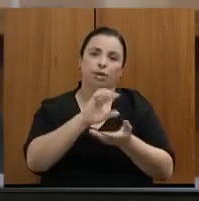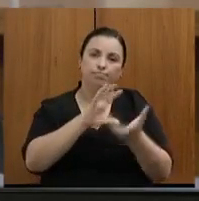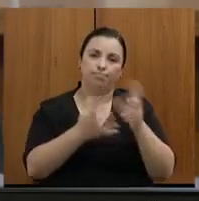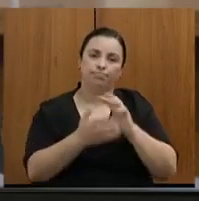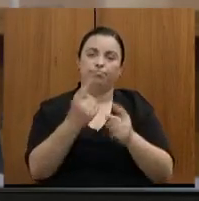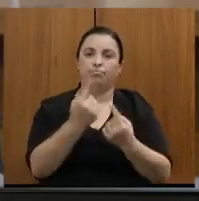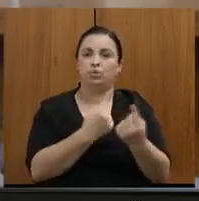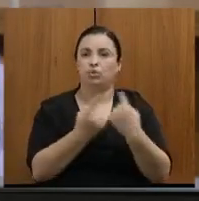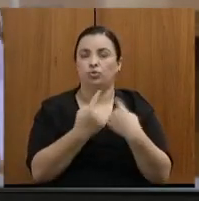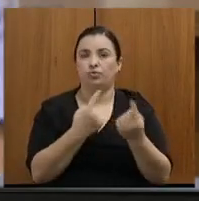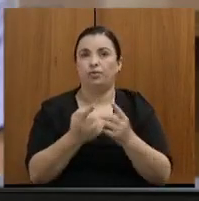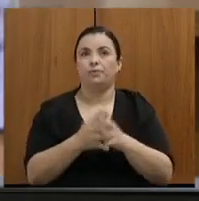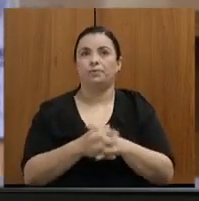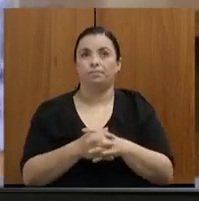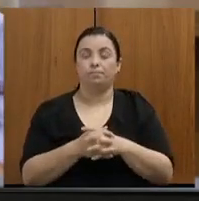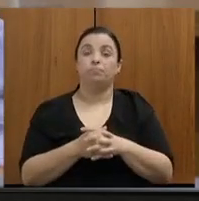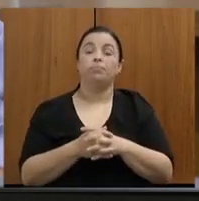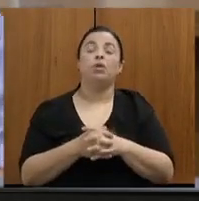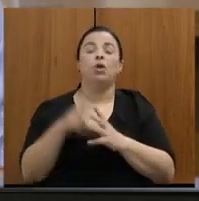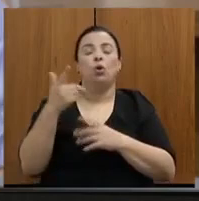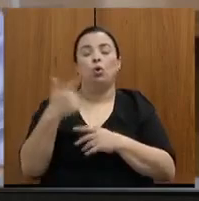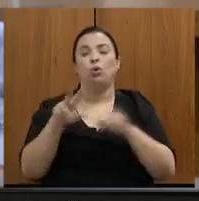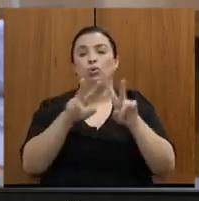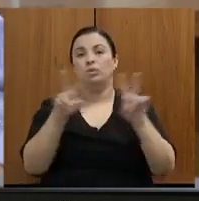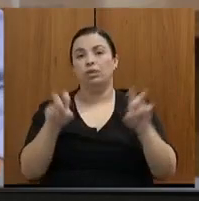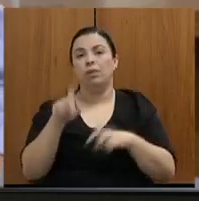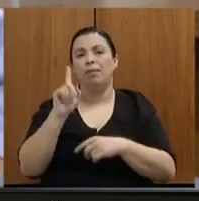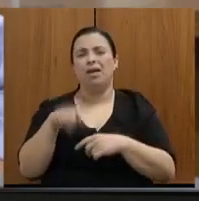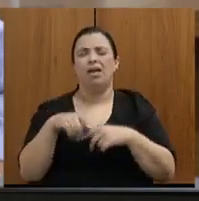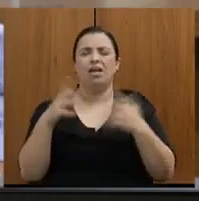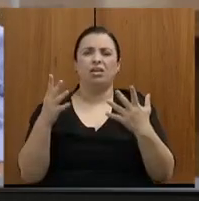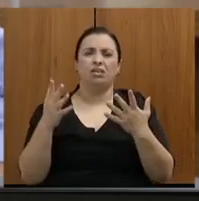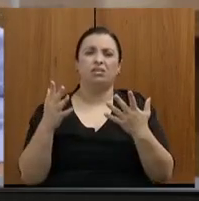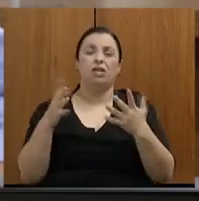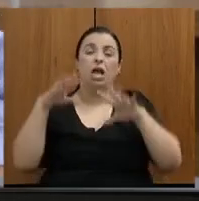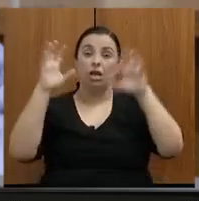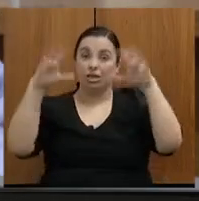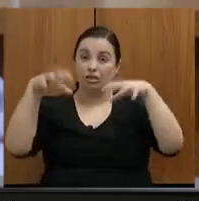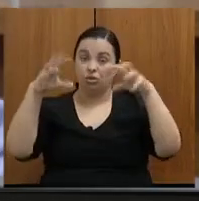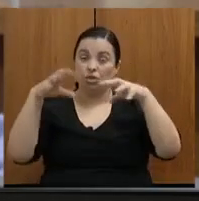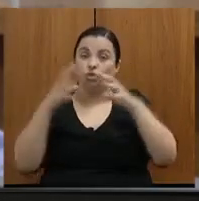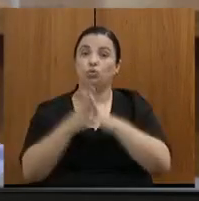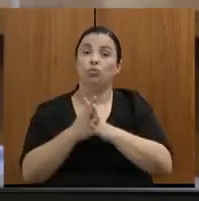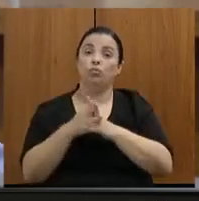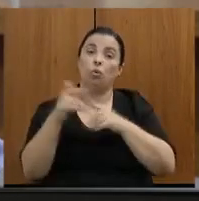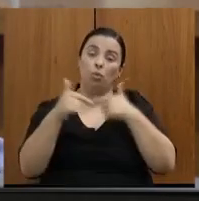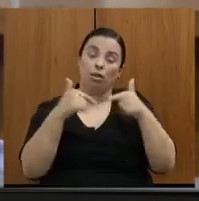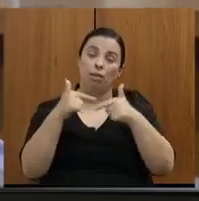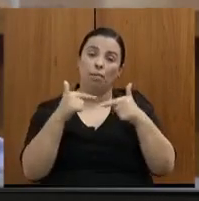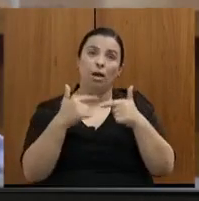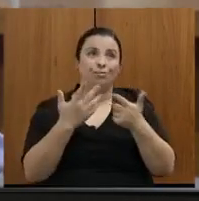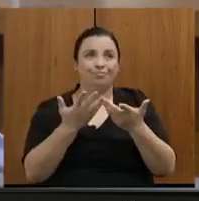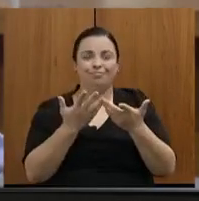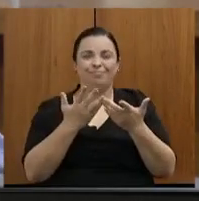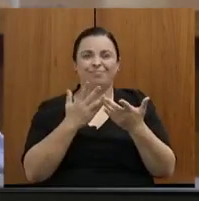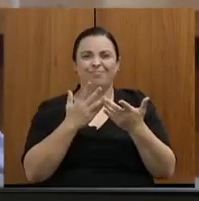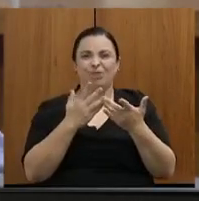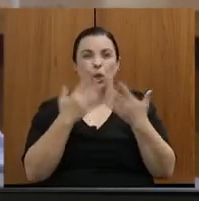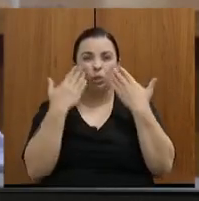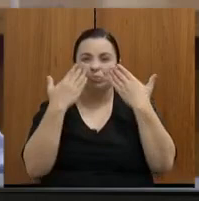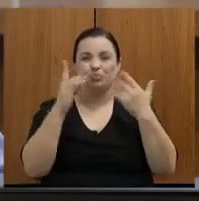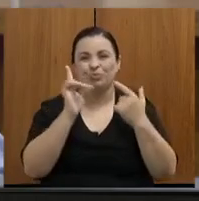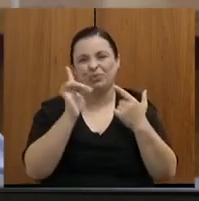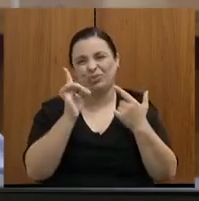chuva, um trabalho que nós fizemos, e o Matheus aqui do DR fez, silenciosamente, foi mapear